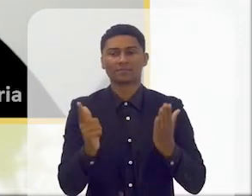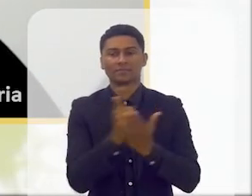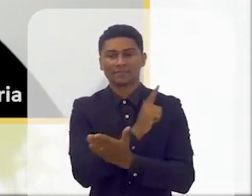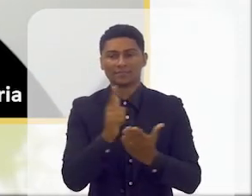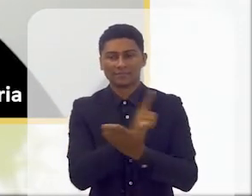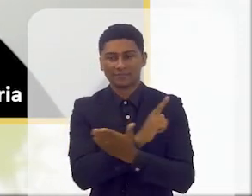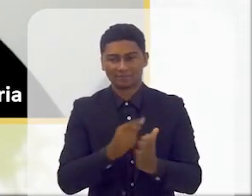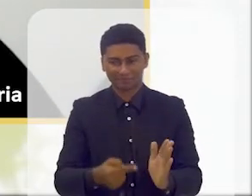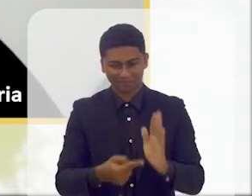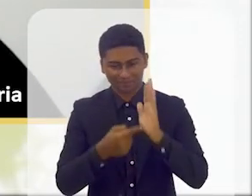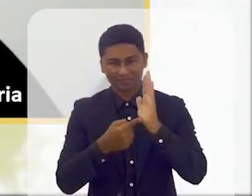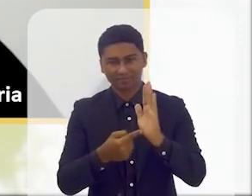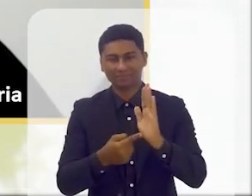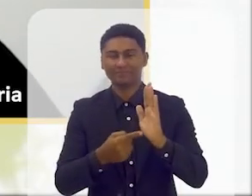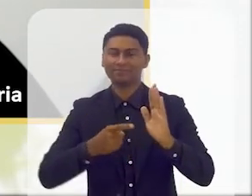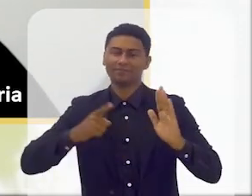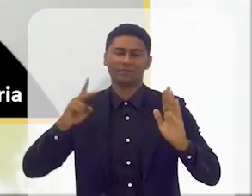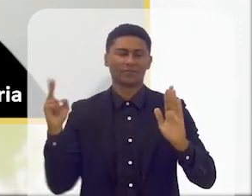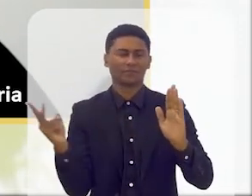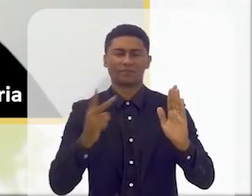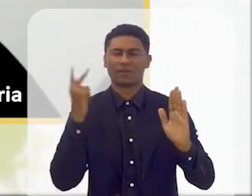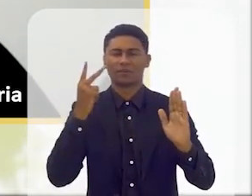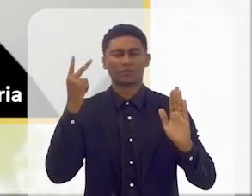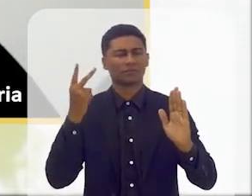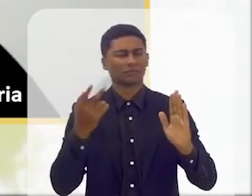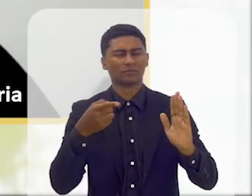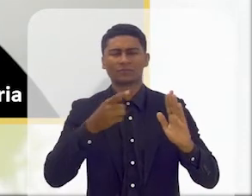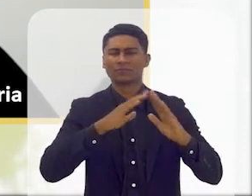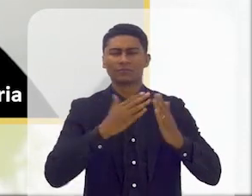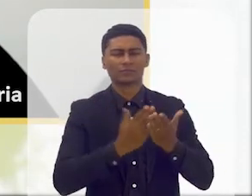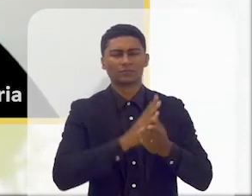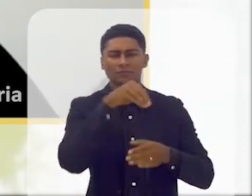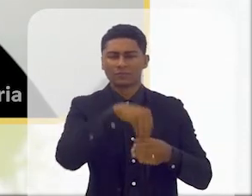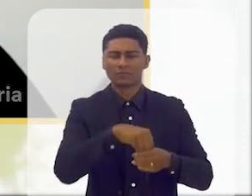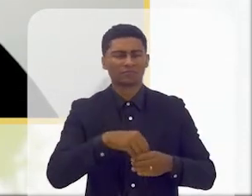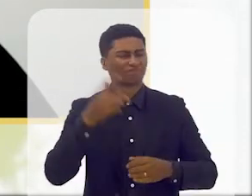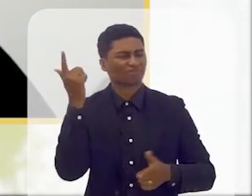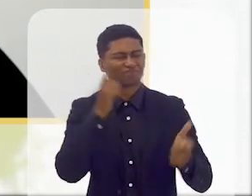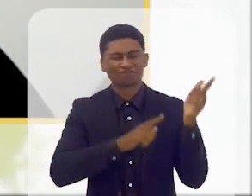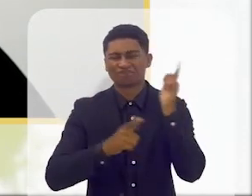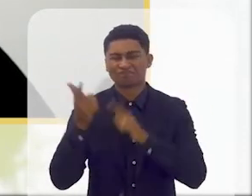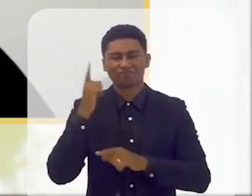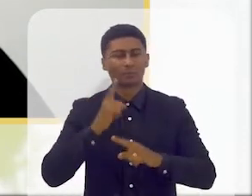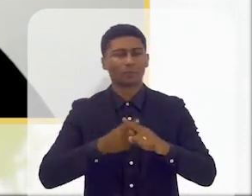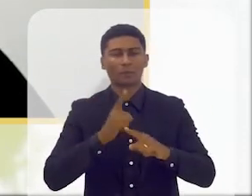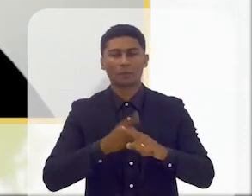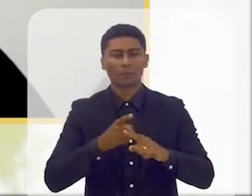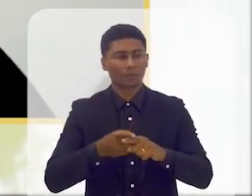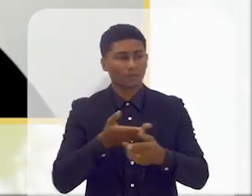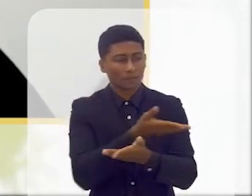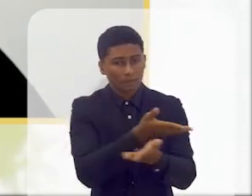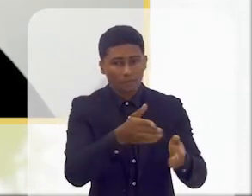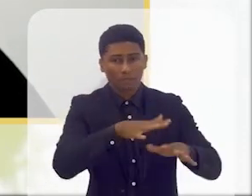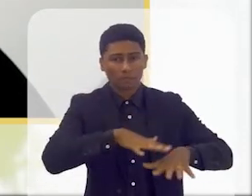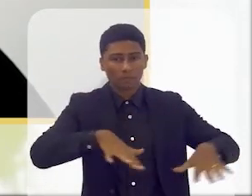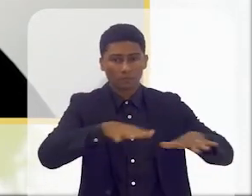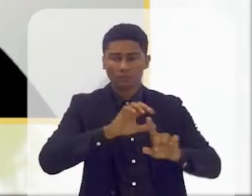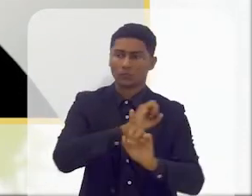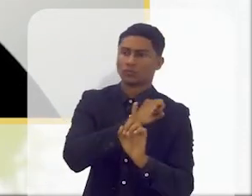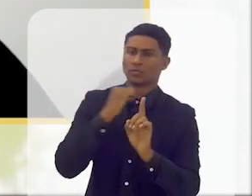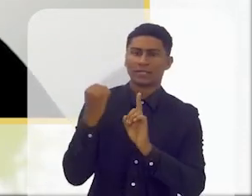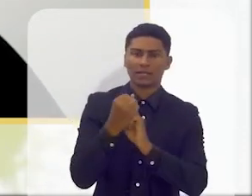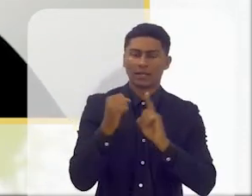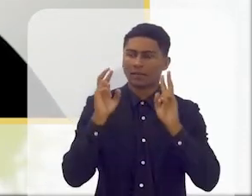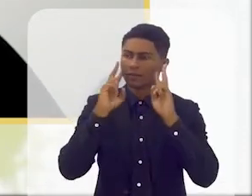nos trazem uma riqueza muito grande para a escola porque também permitem de facto encarar a sociedade de um modo diferente